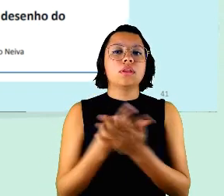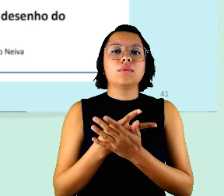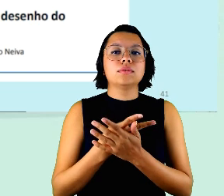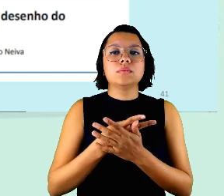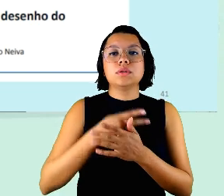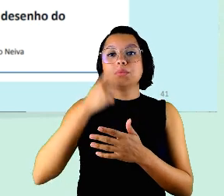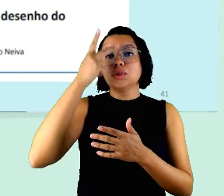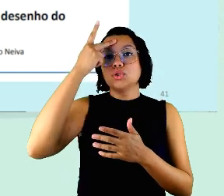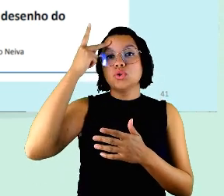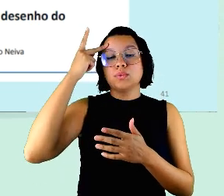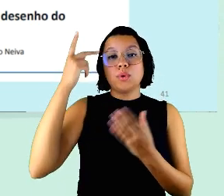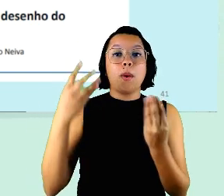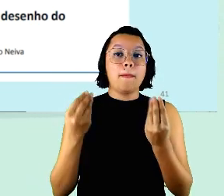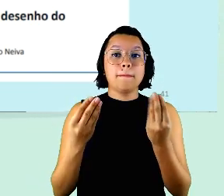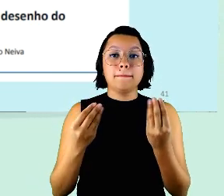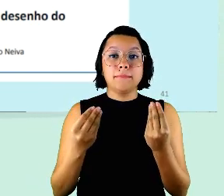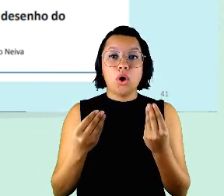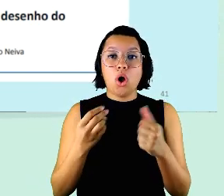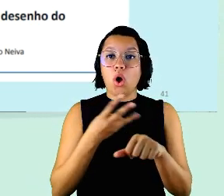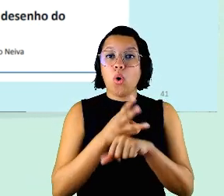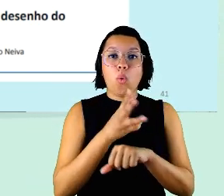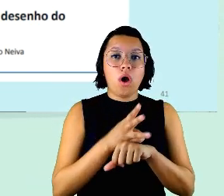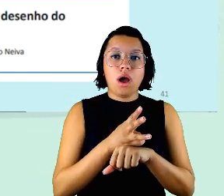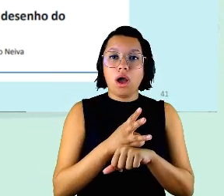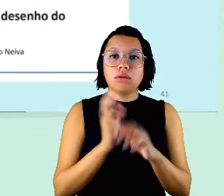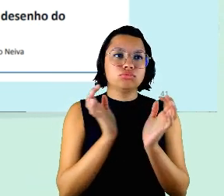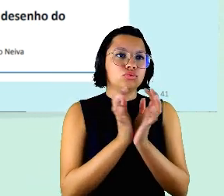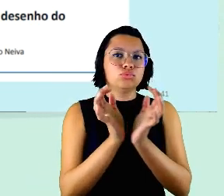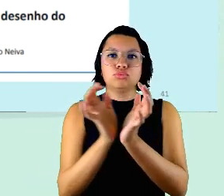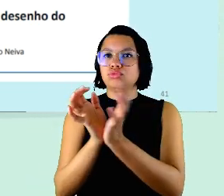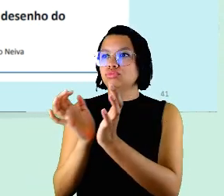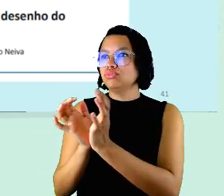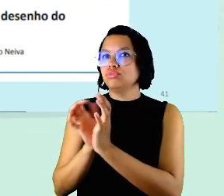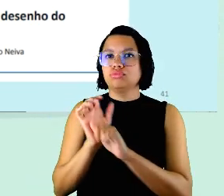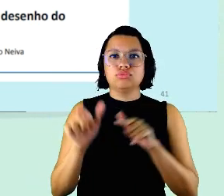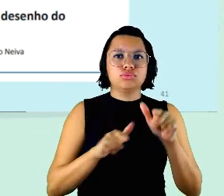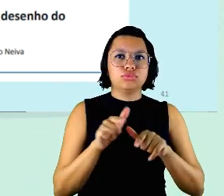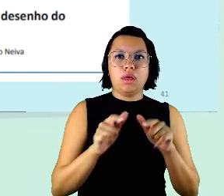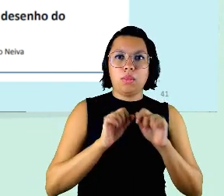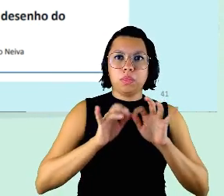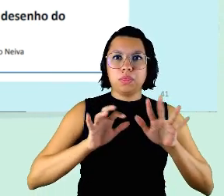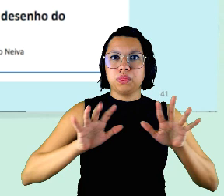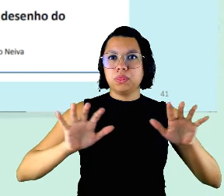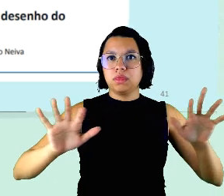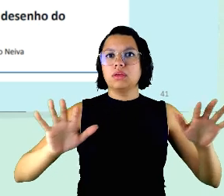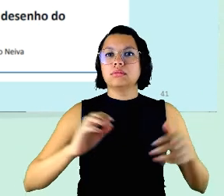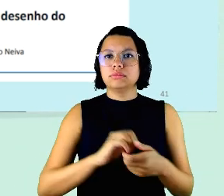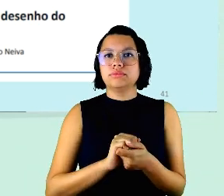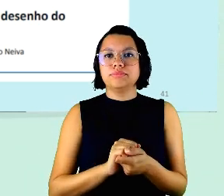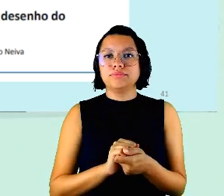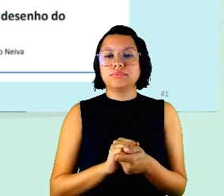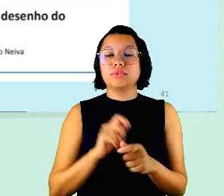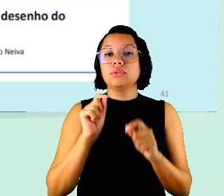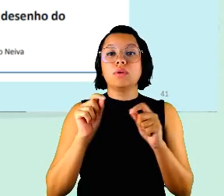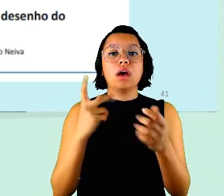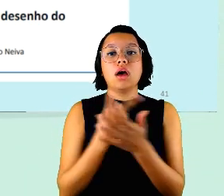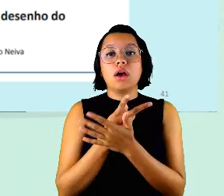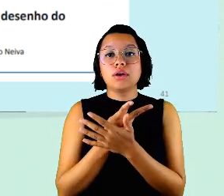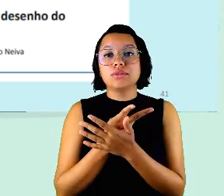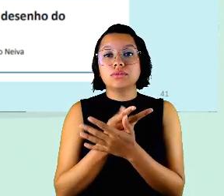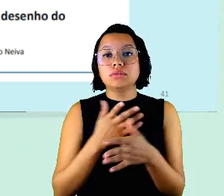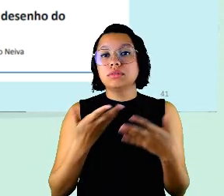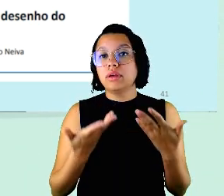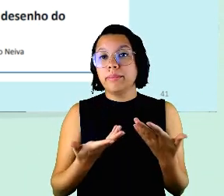tem uma abundância de WhatsApp de grupos de trabalho eles foram proliferando e o que que acontece então